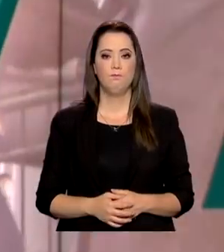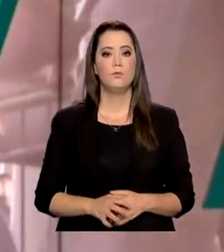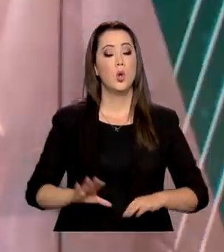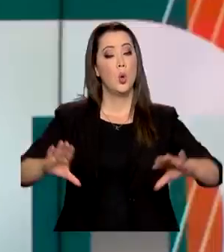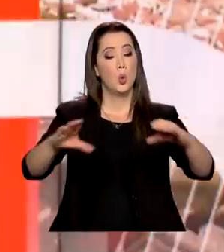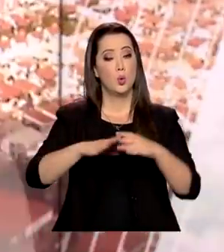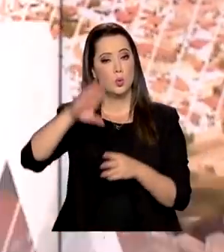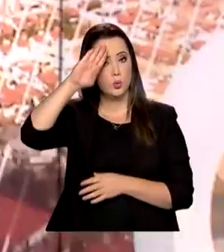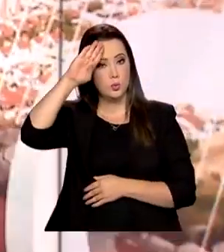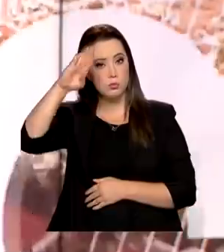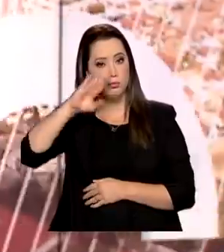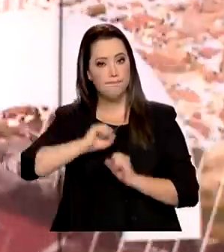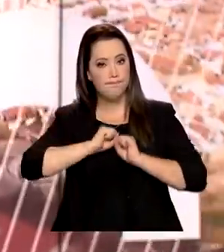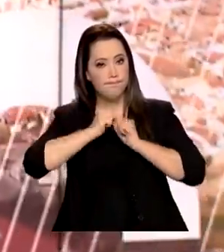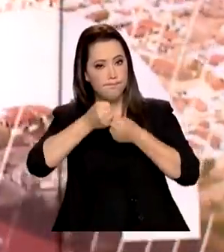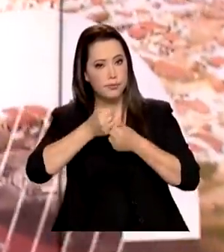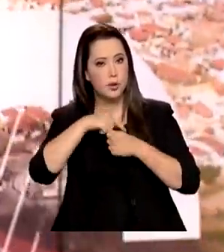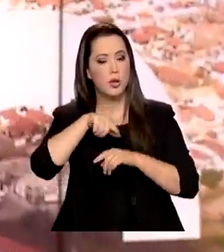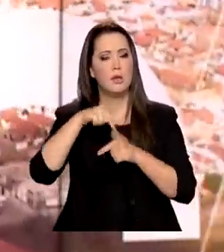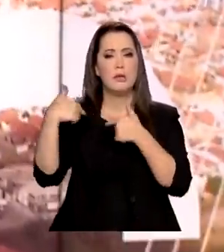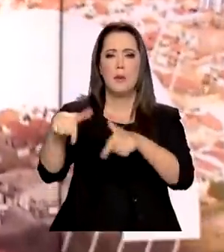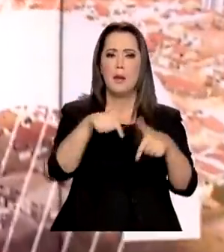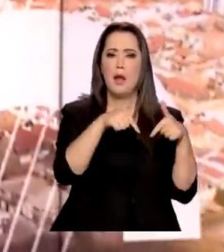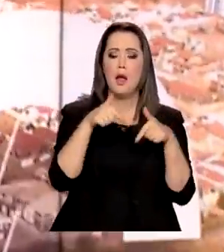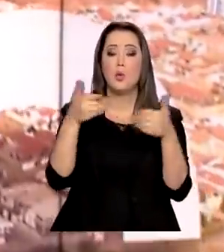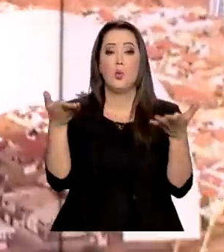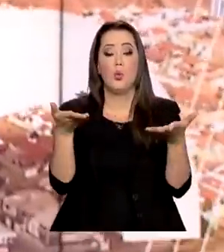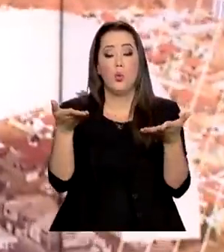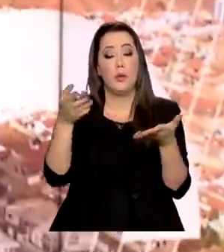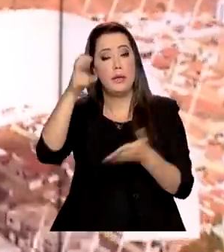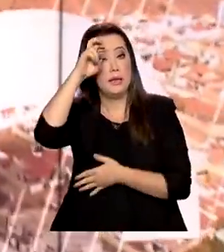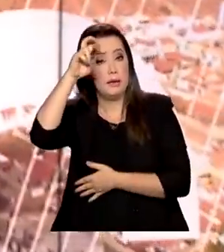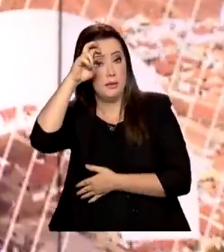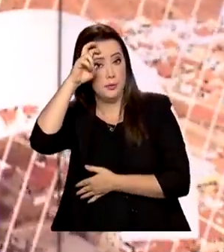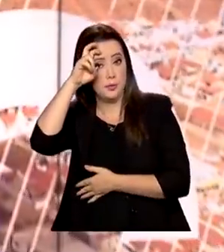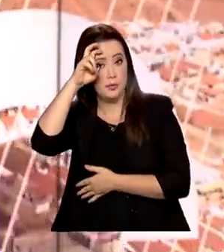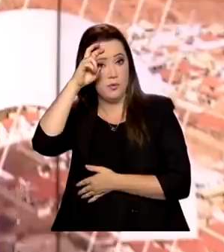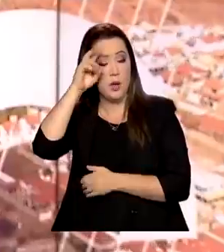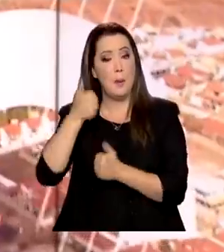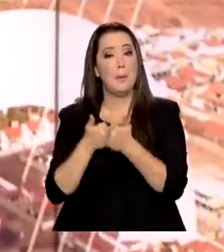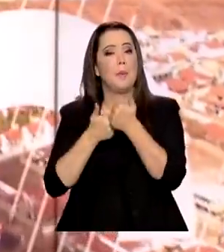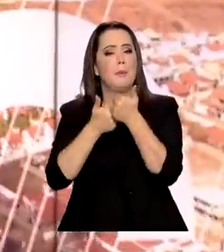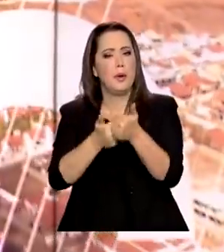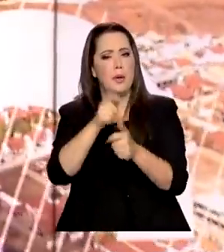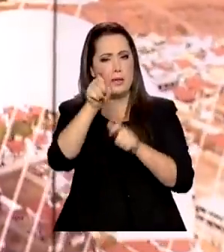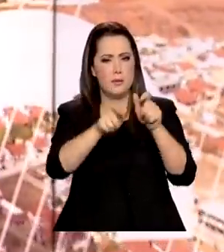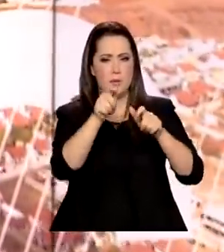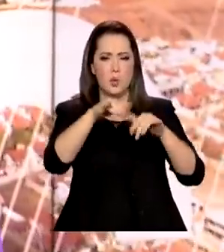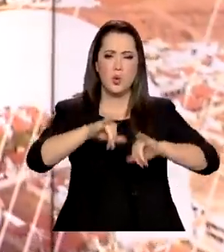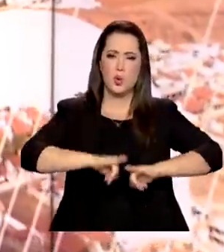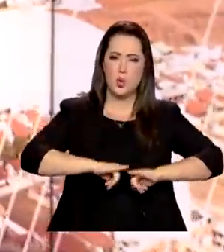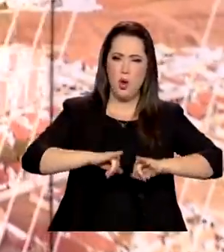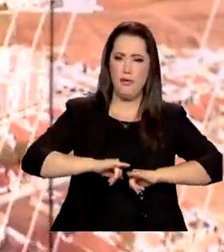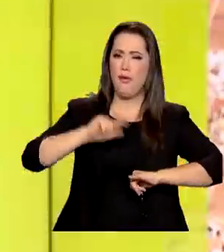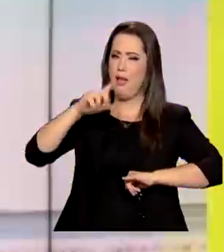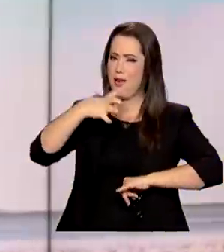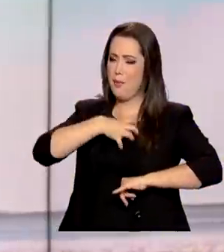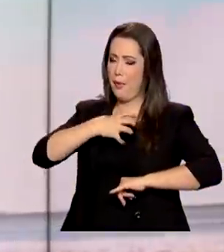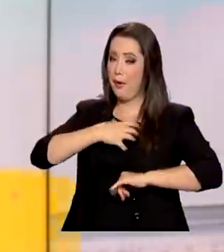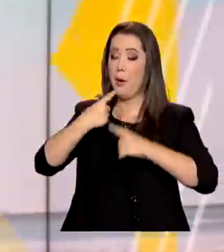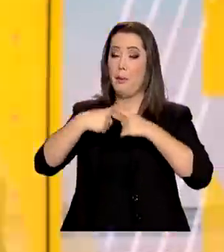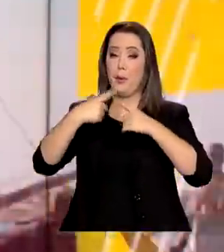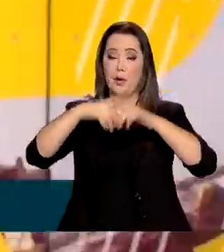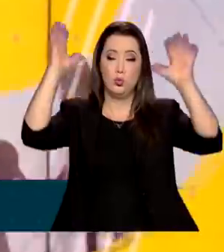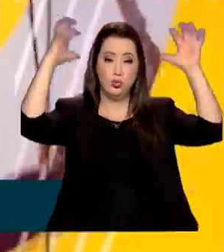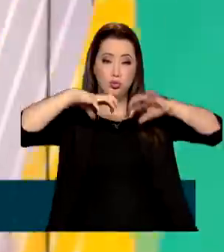As Forças Armadas intensificaram nesta quinta-feira as ações de apoio aos atingidos pelas enchentes na Bahia. Em uma